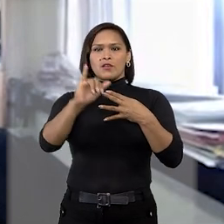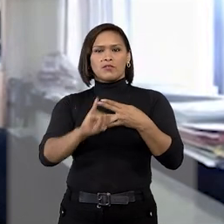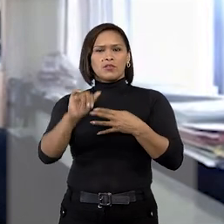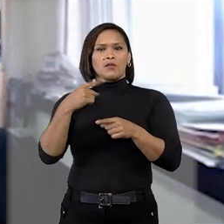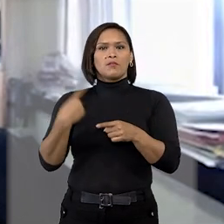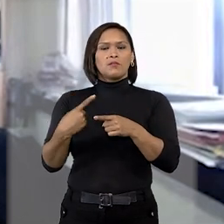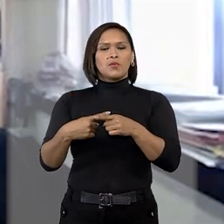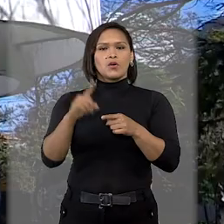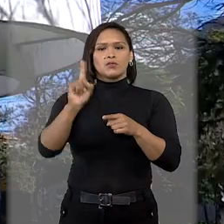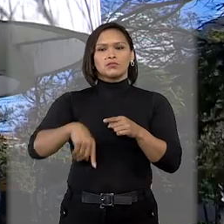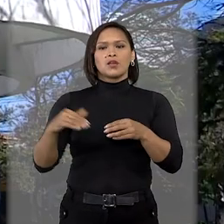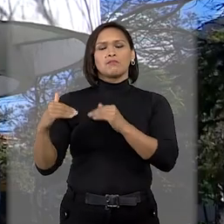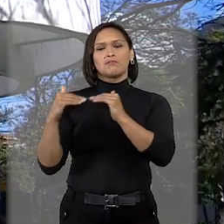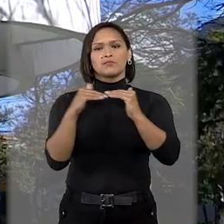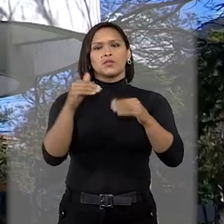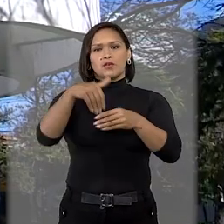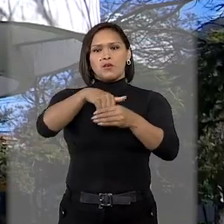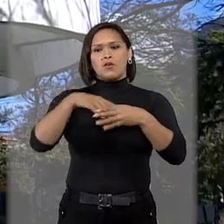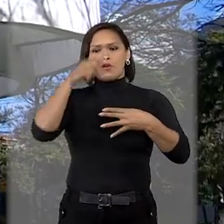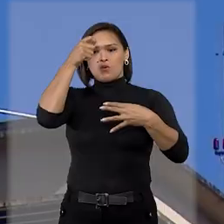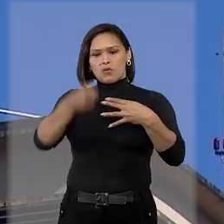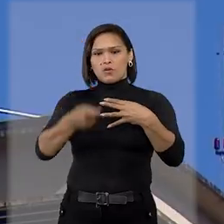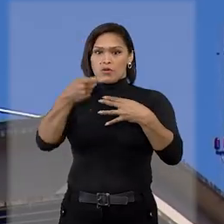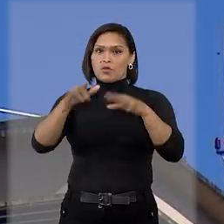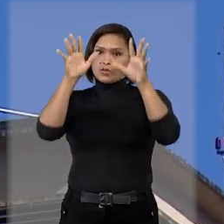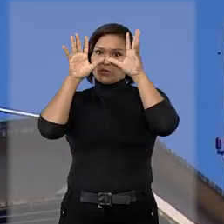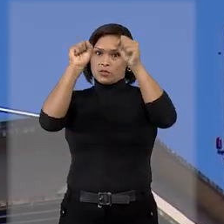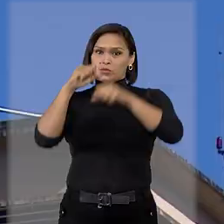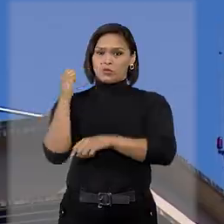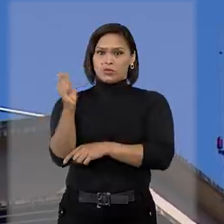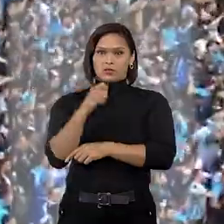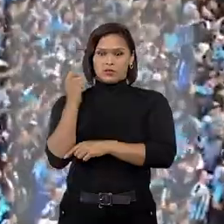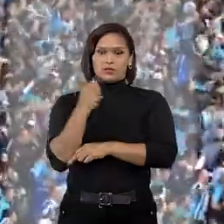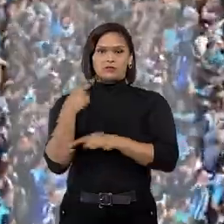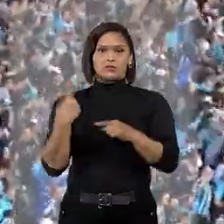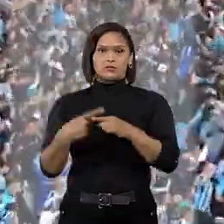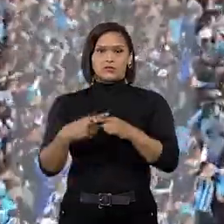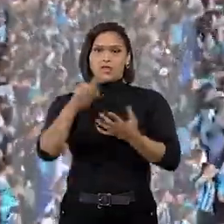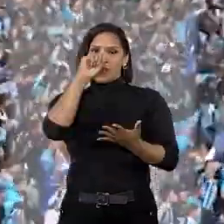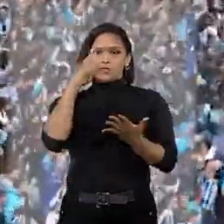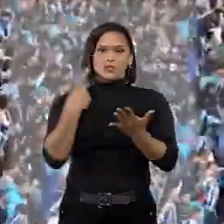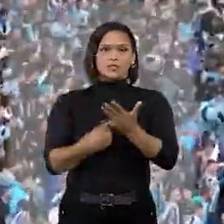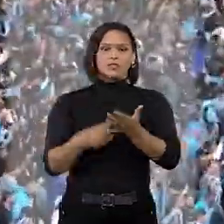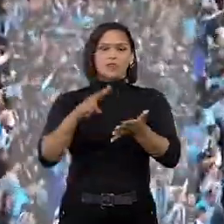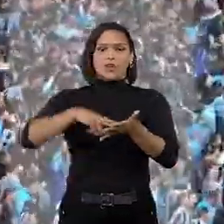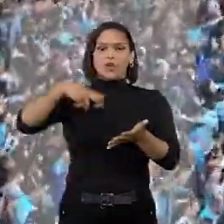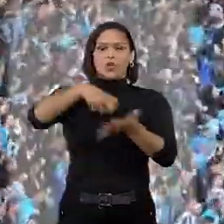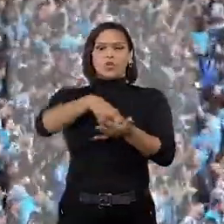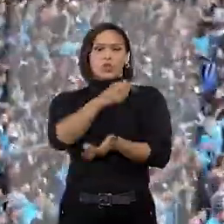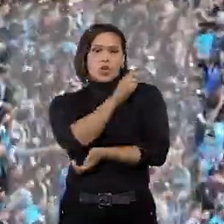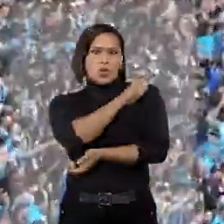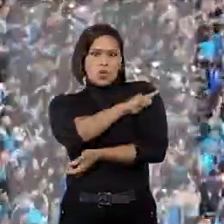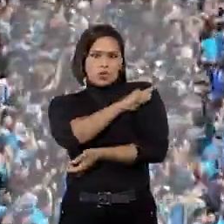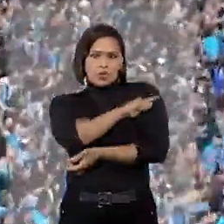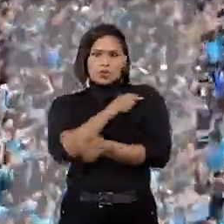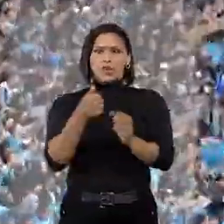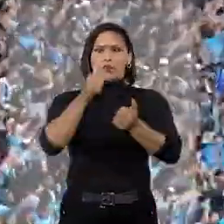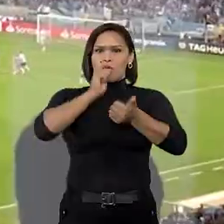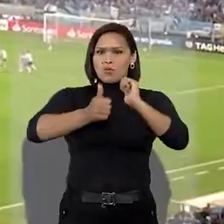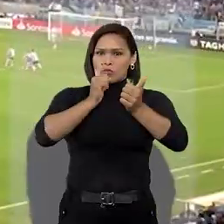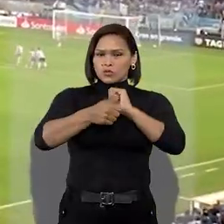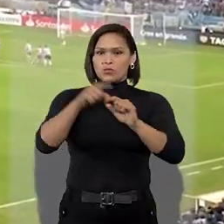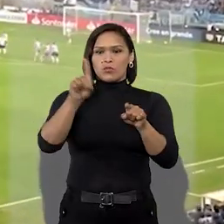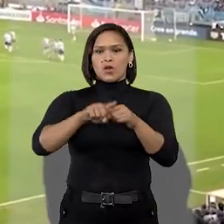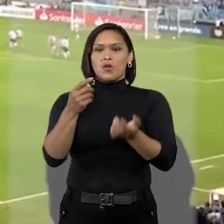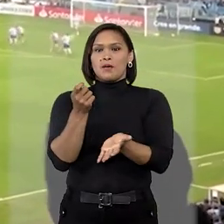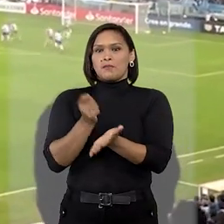interno e mantiveram o acórdão do Tribunal de Justiça do Rio Grande do Sul. A decisão condenou o Grêmio Futebol Porto Alegrense